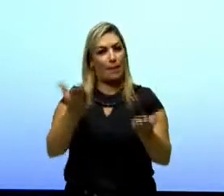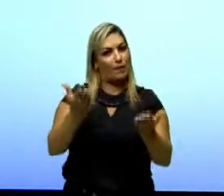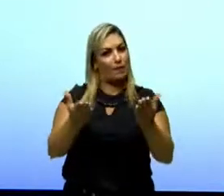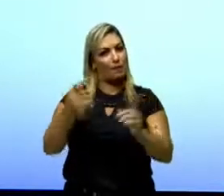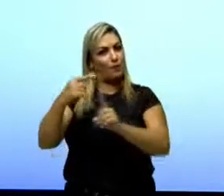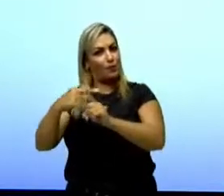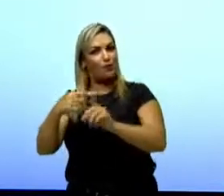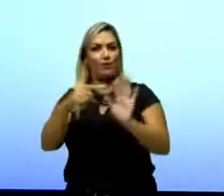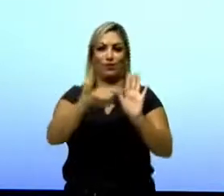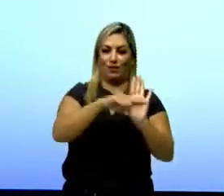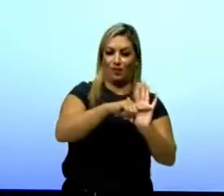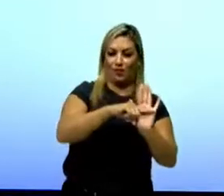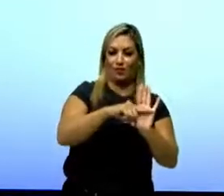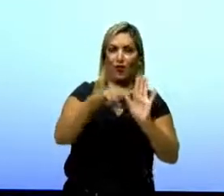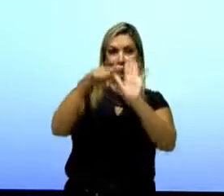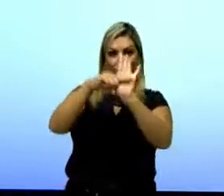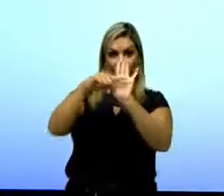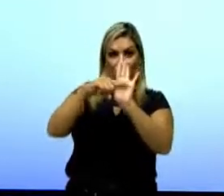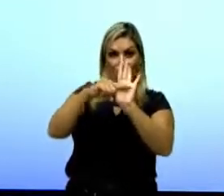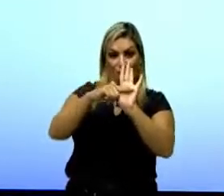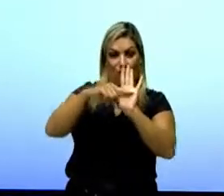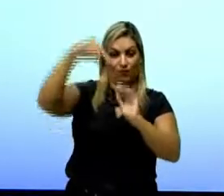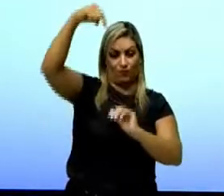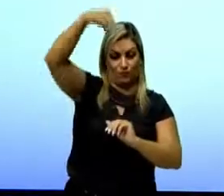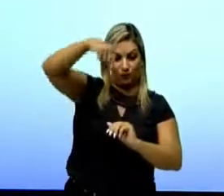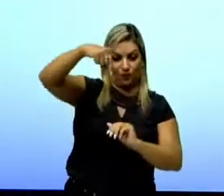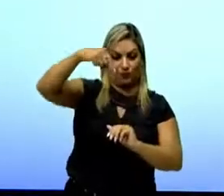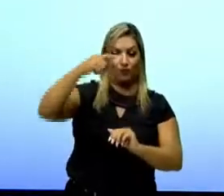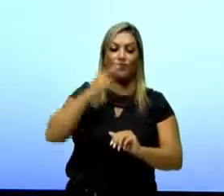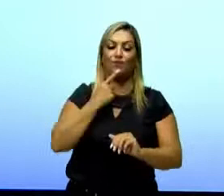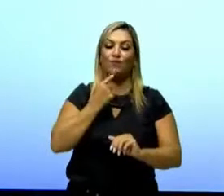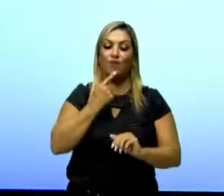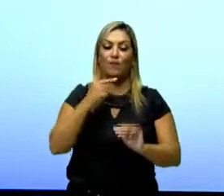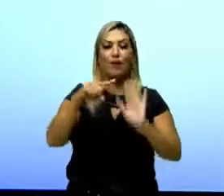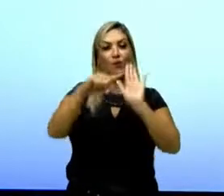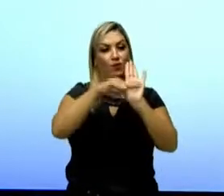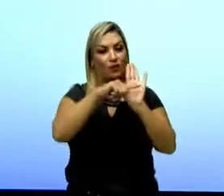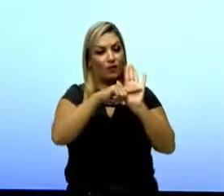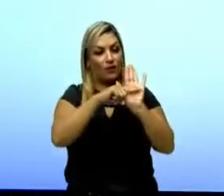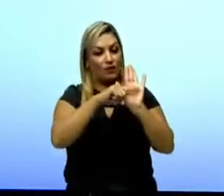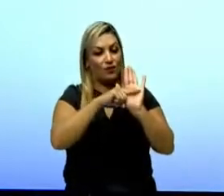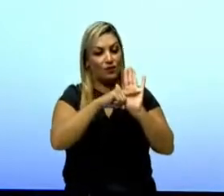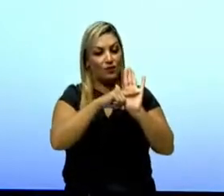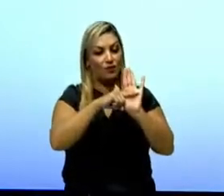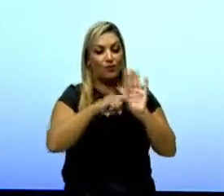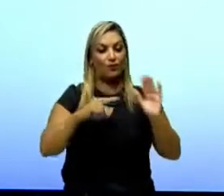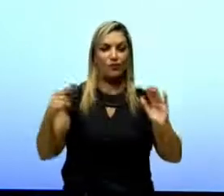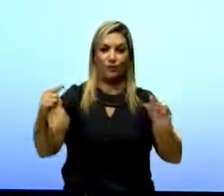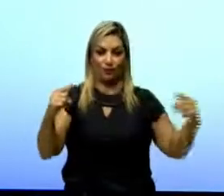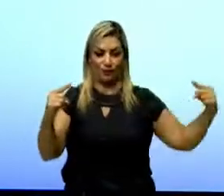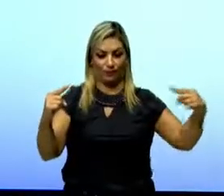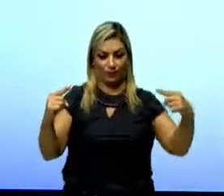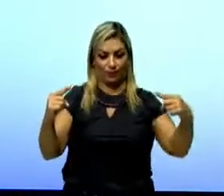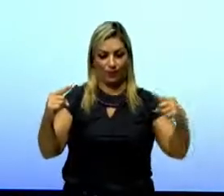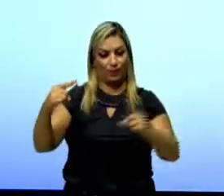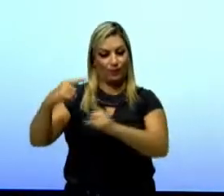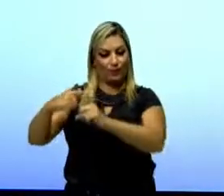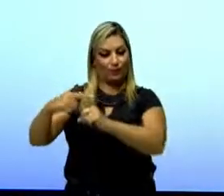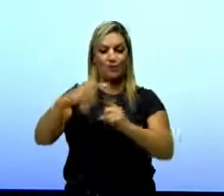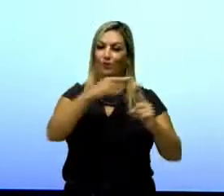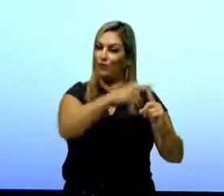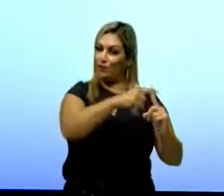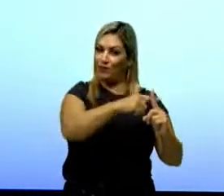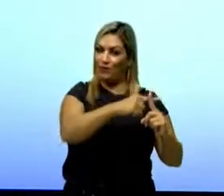Percebam que aqui nós temos uma carga negativa no polo do átomo de oxigênio e nós temos cargas positivas